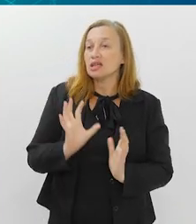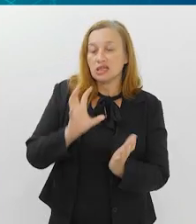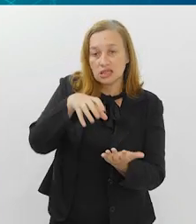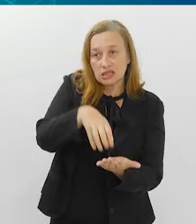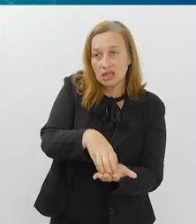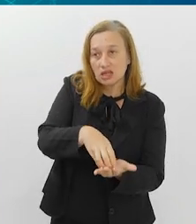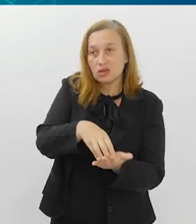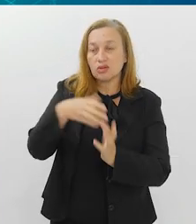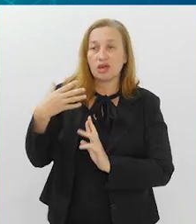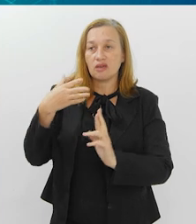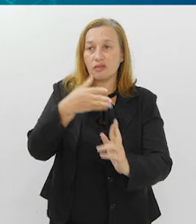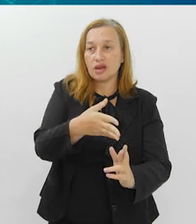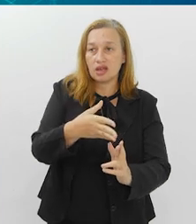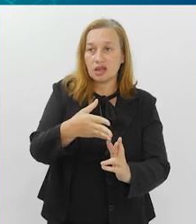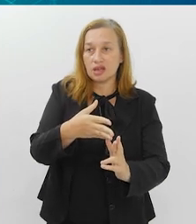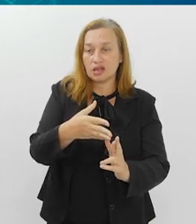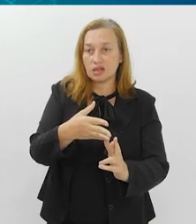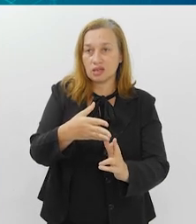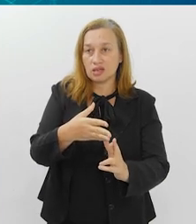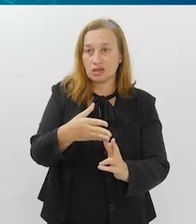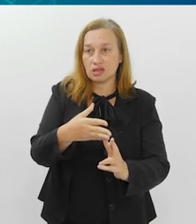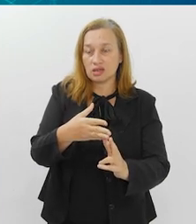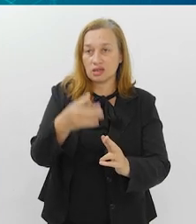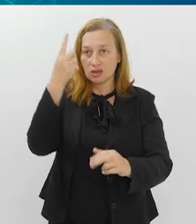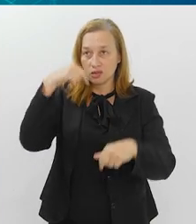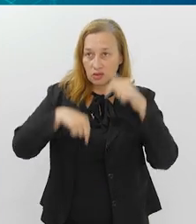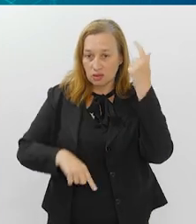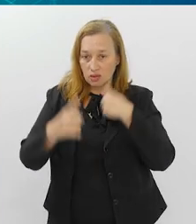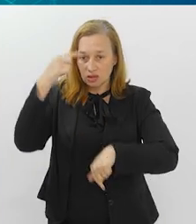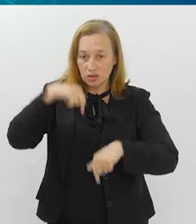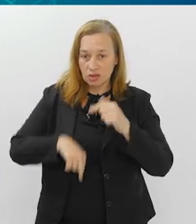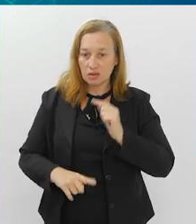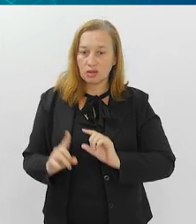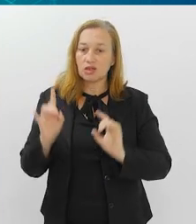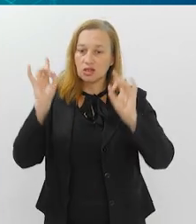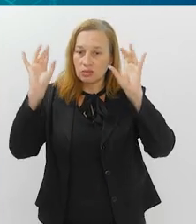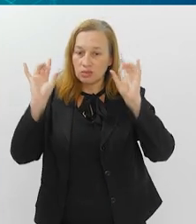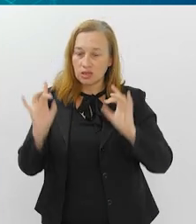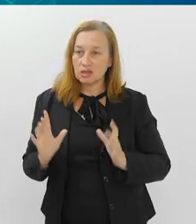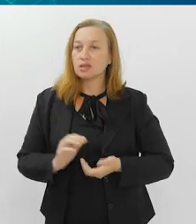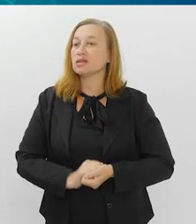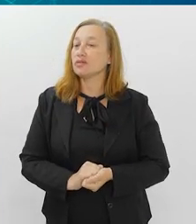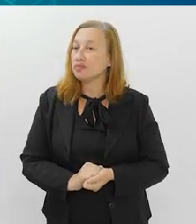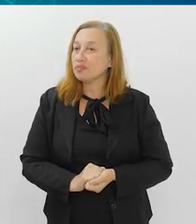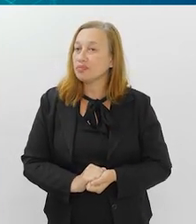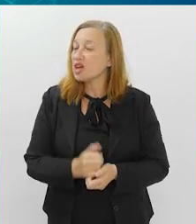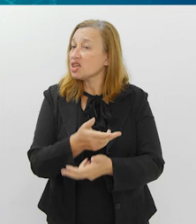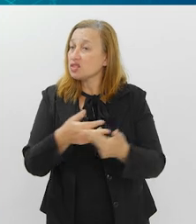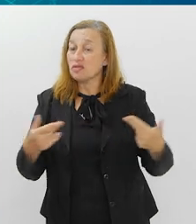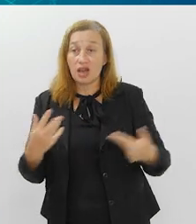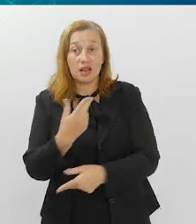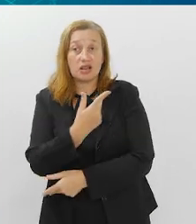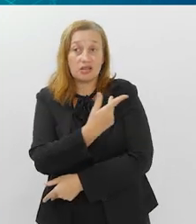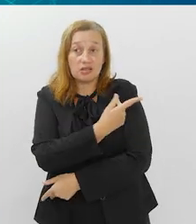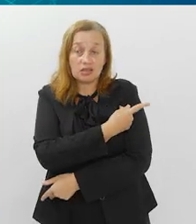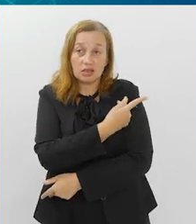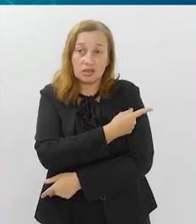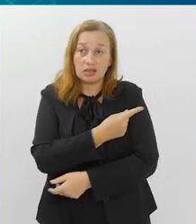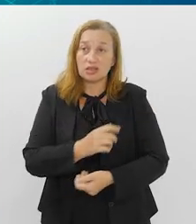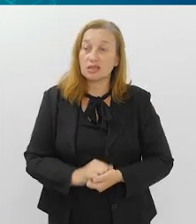que é um centro de referência de imunizações de imunobiológicos especiais. Já tem de criança que tem evento diversa vacina,